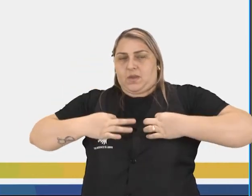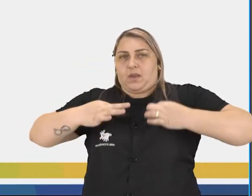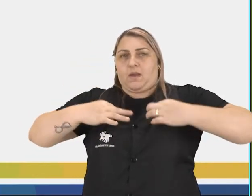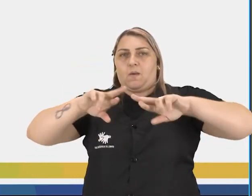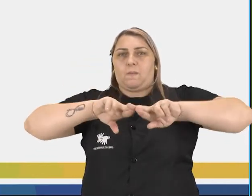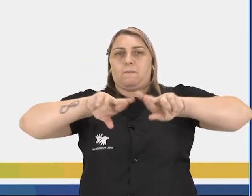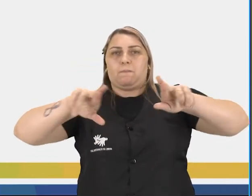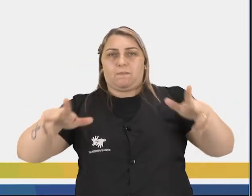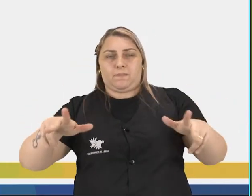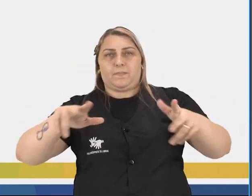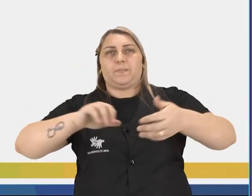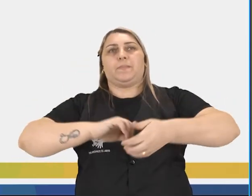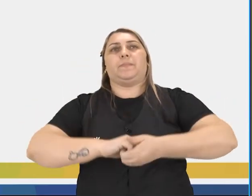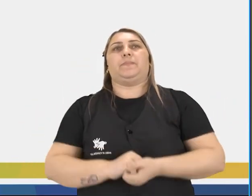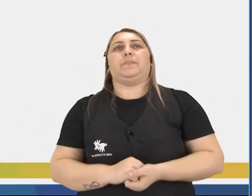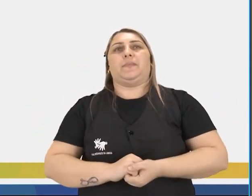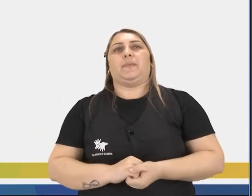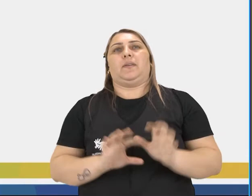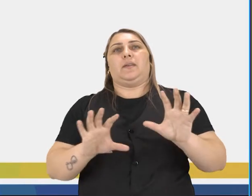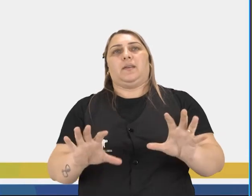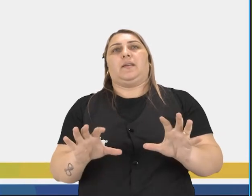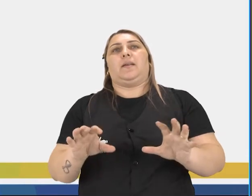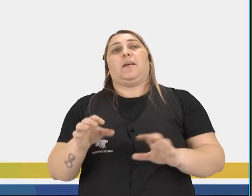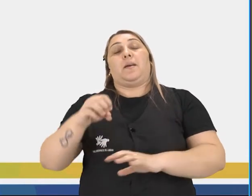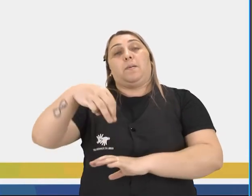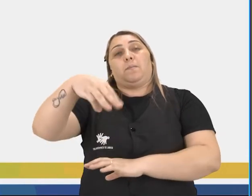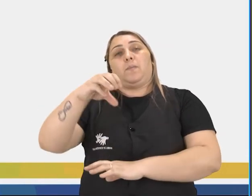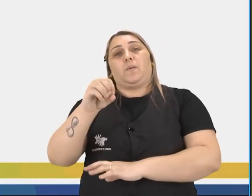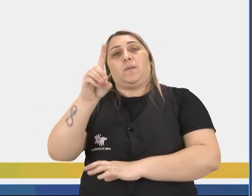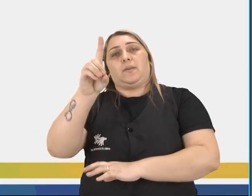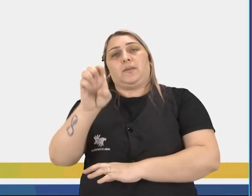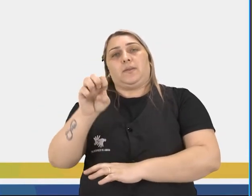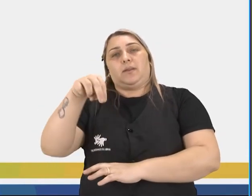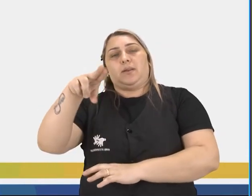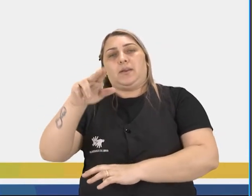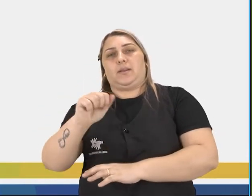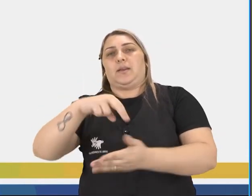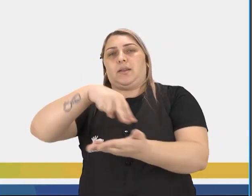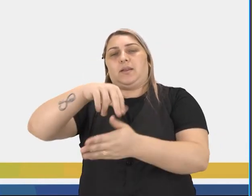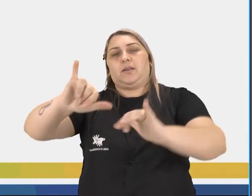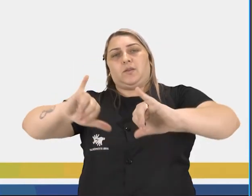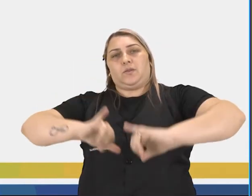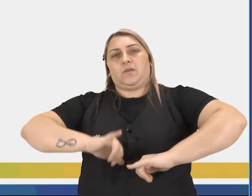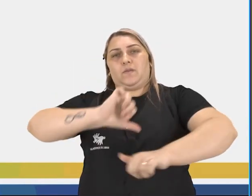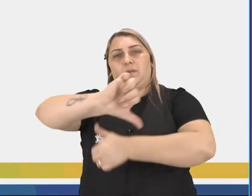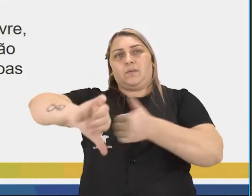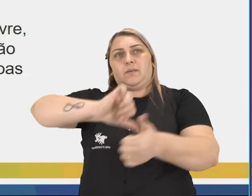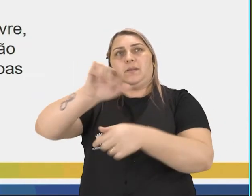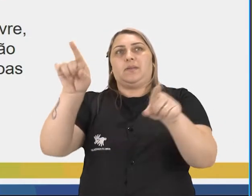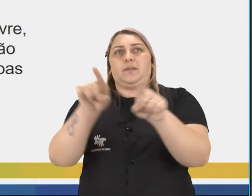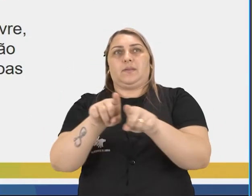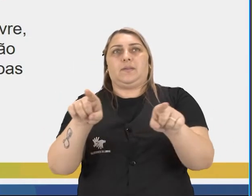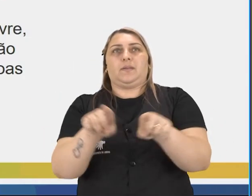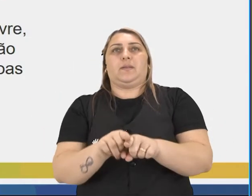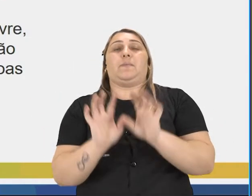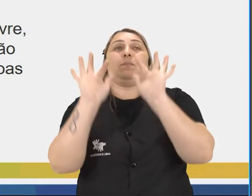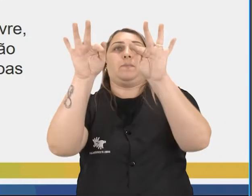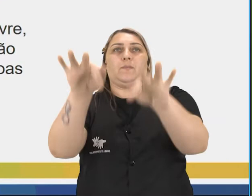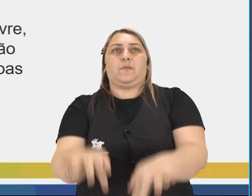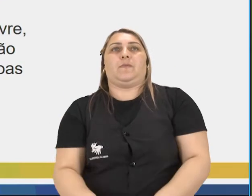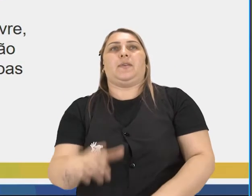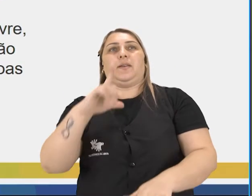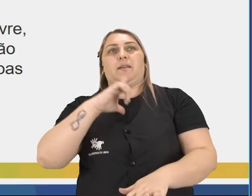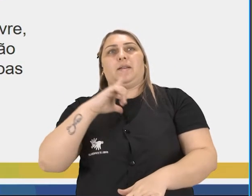é totalmente desconstruído. Então, nessa modernidade, a dança também sofre muitas alterações. E por fim,